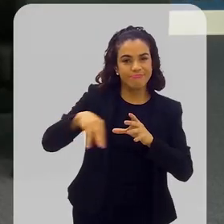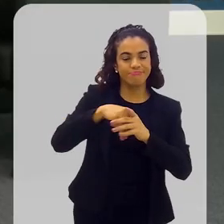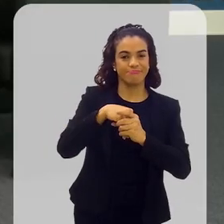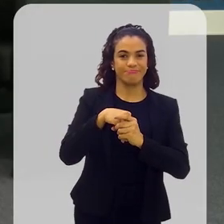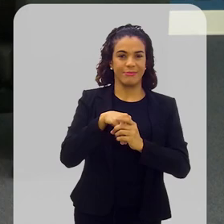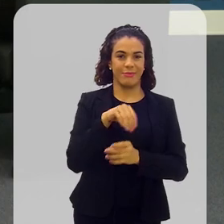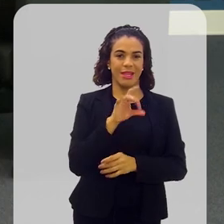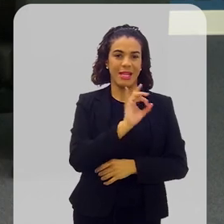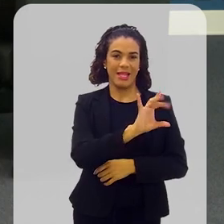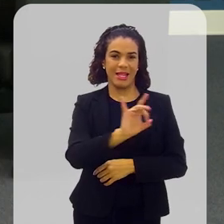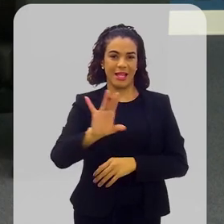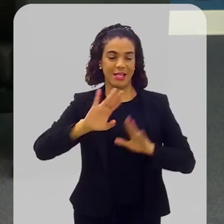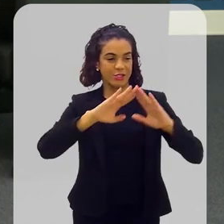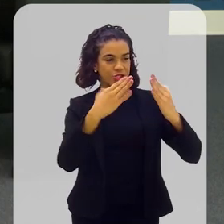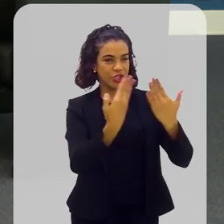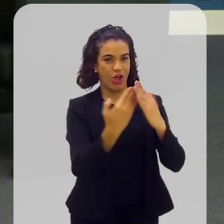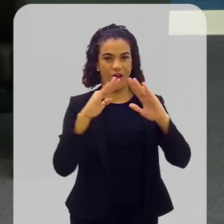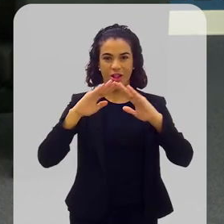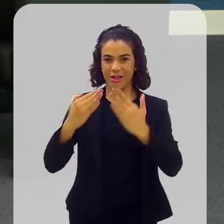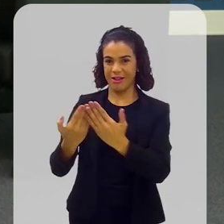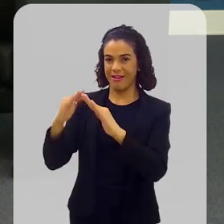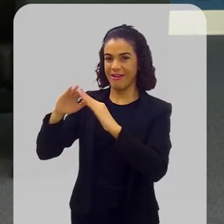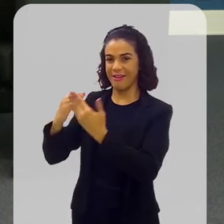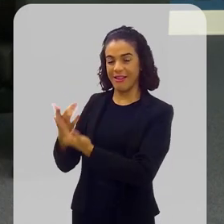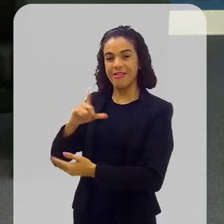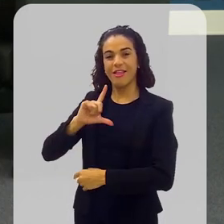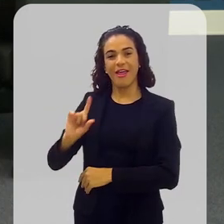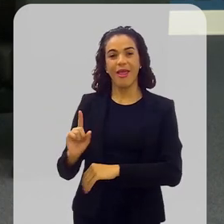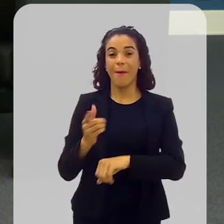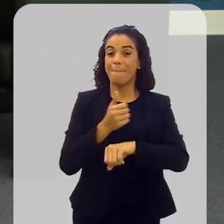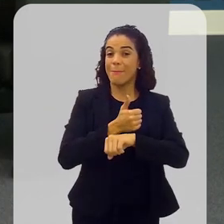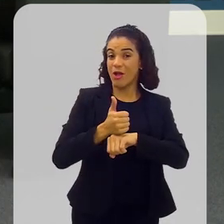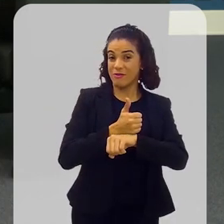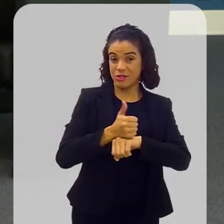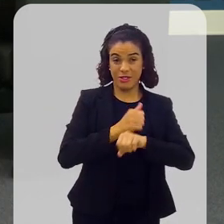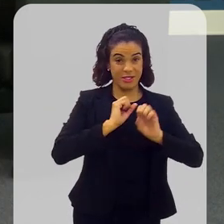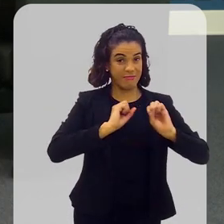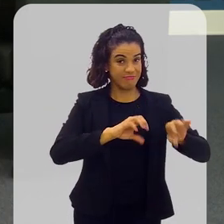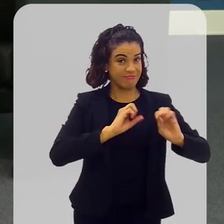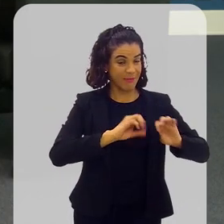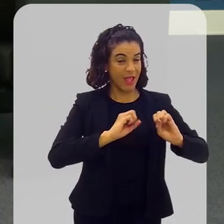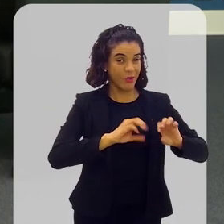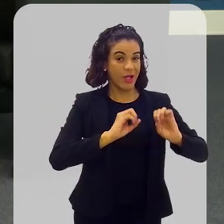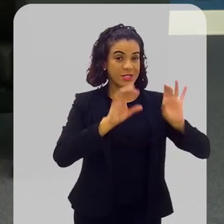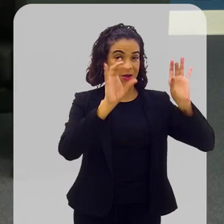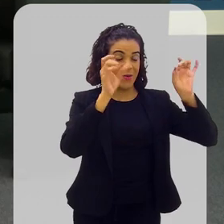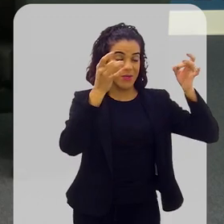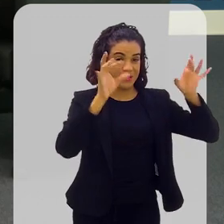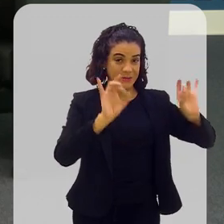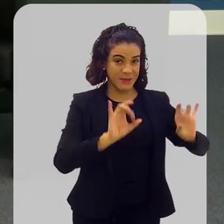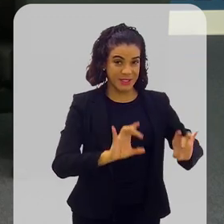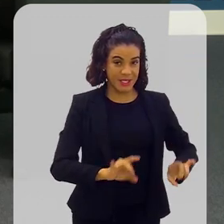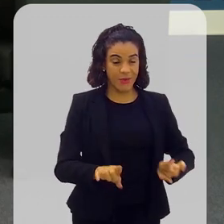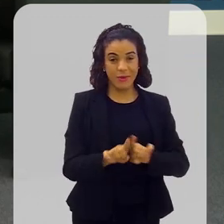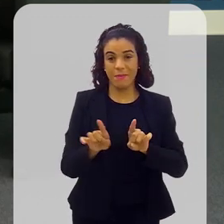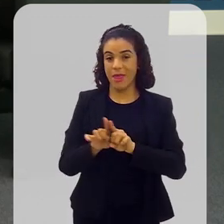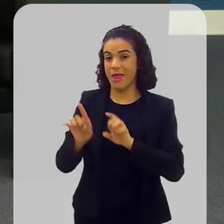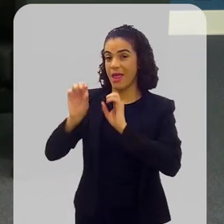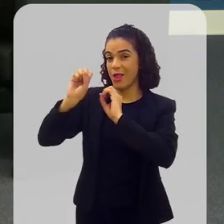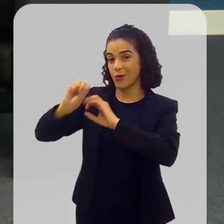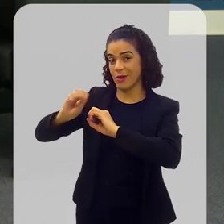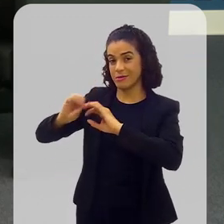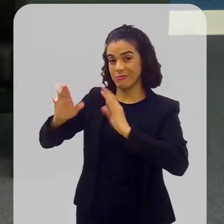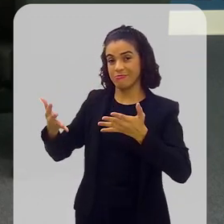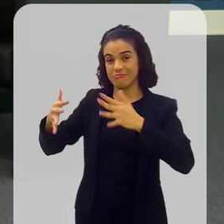necessário que dentro de cada unidade escolar exista o profissional da educação especial e inclusiva para